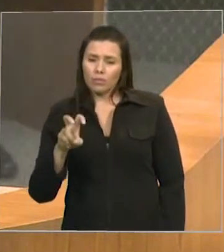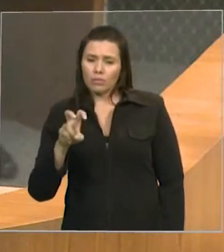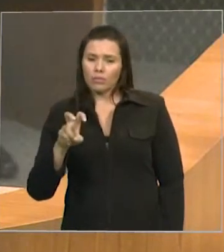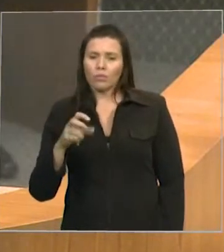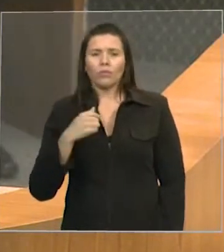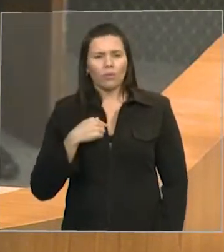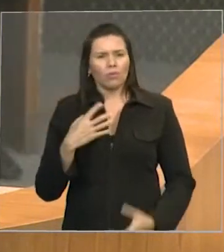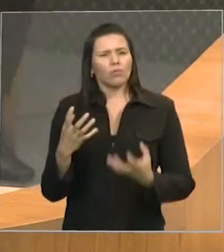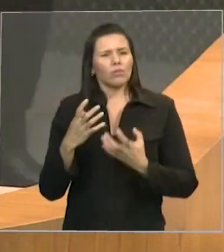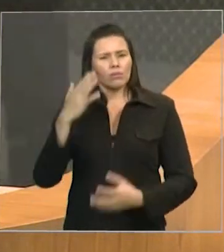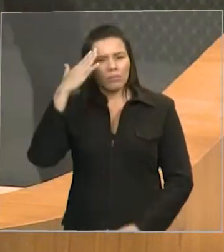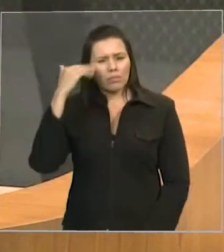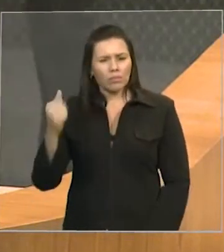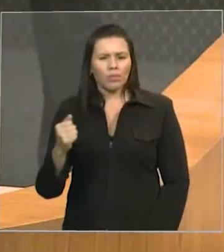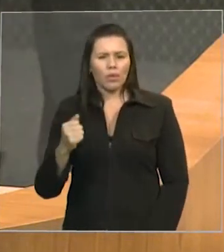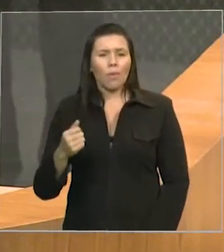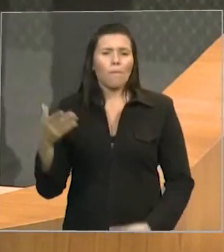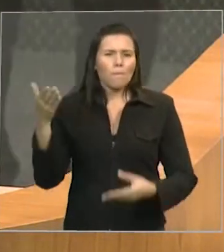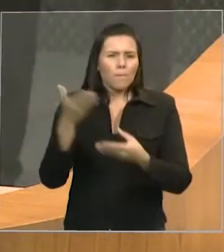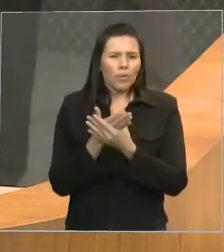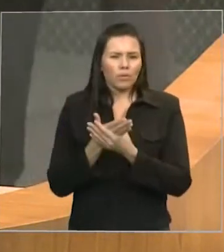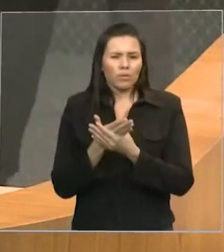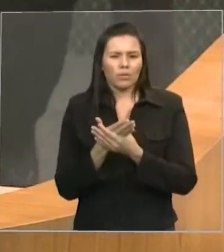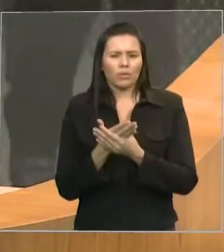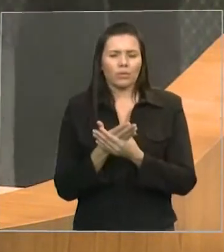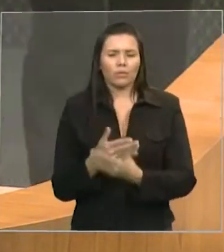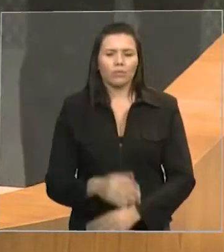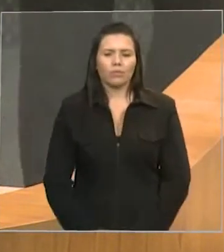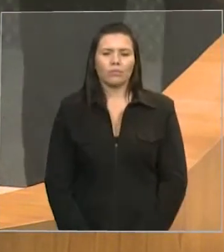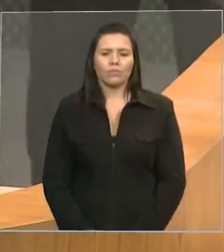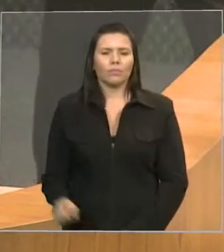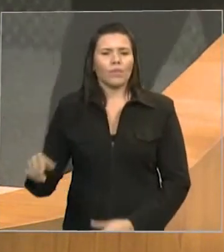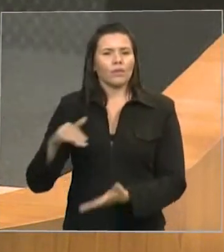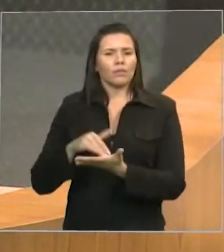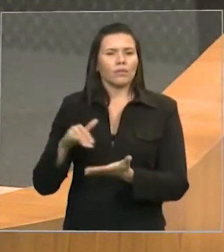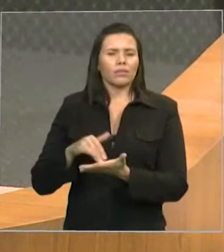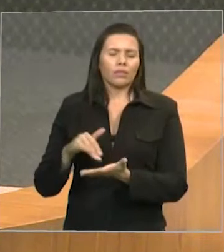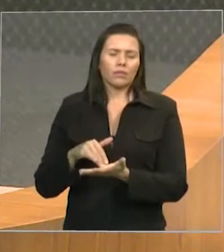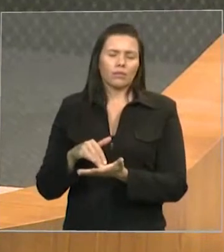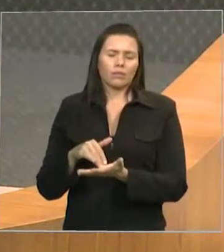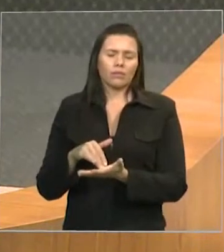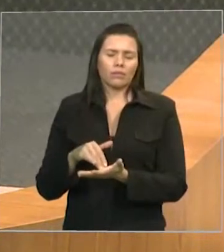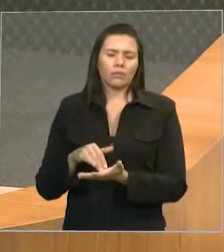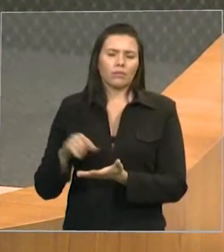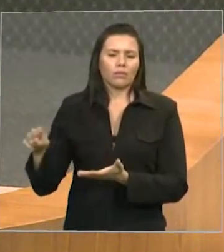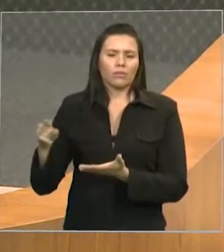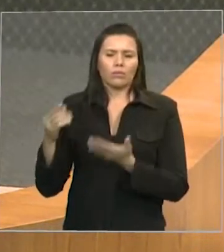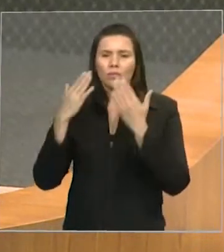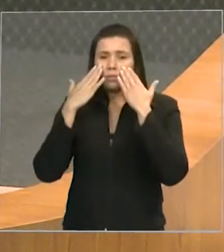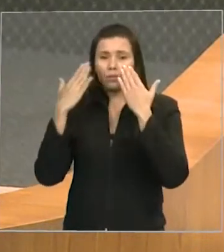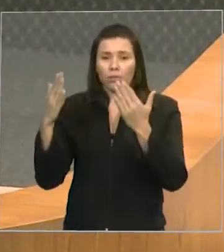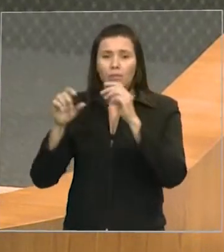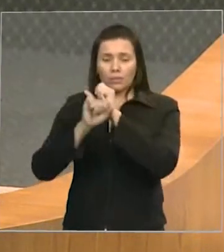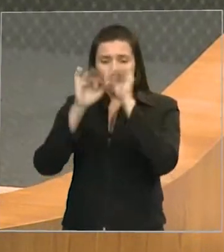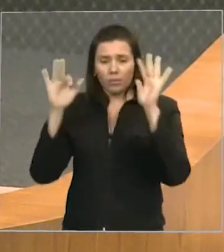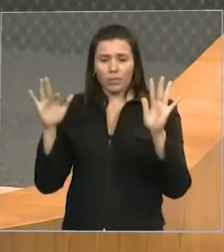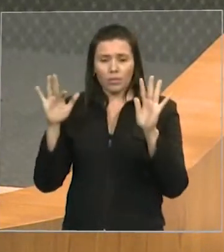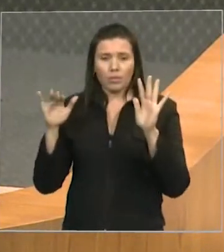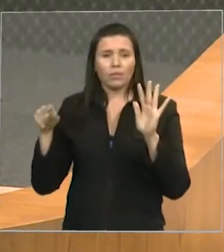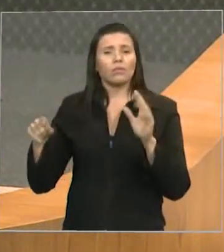e representações pela Secretaria de Transparência contra as entidades